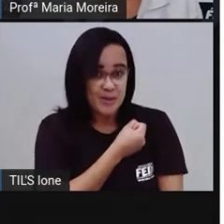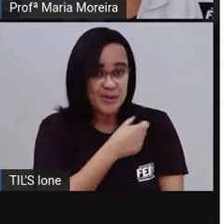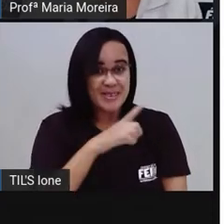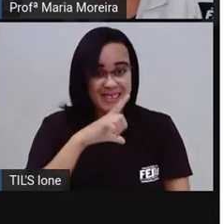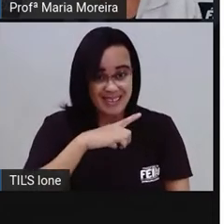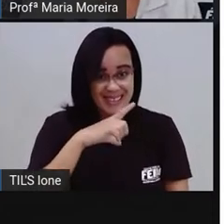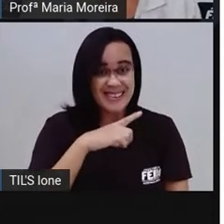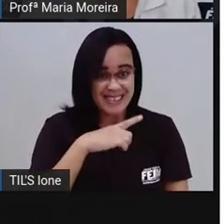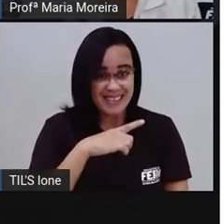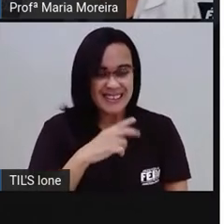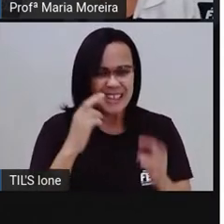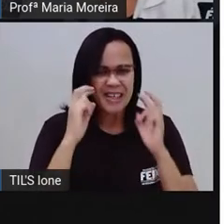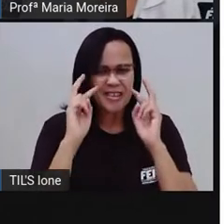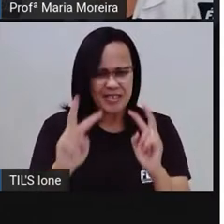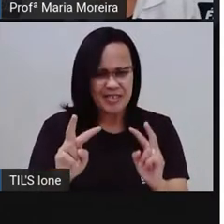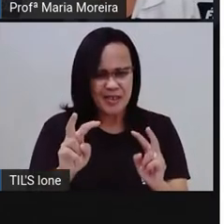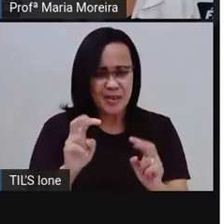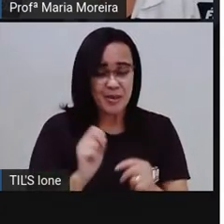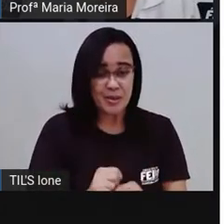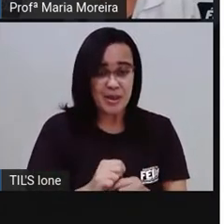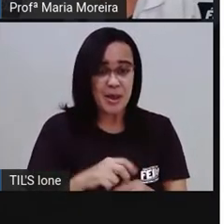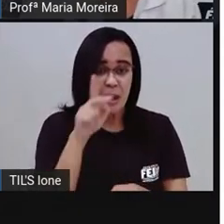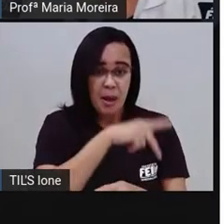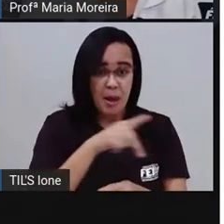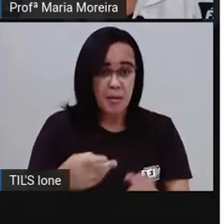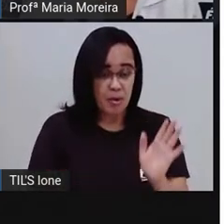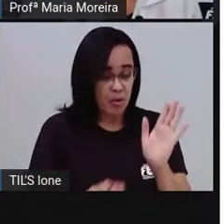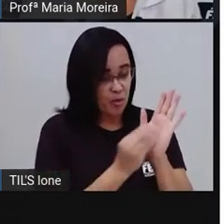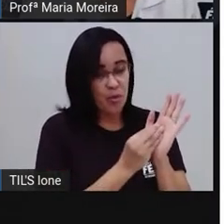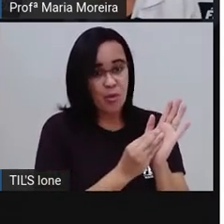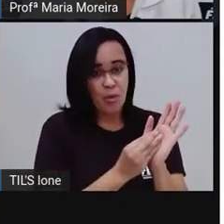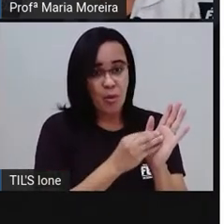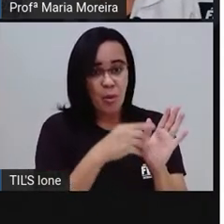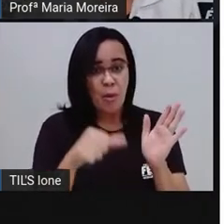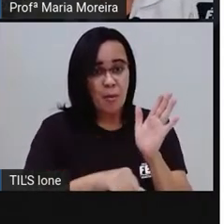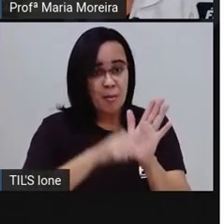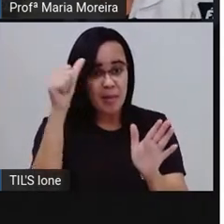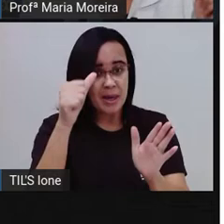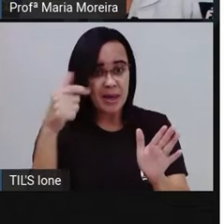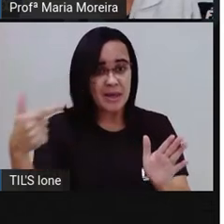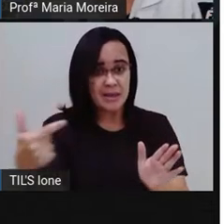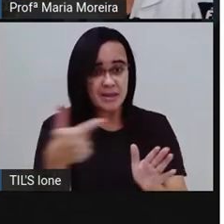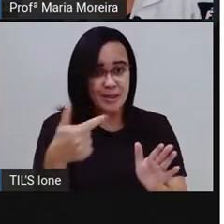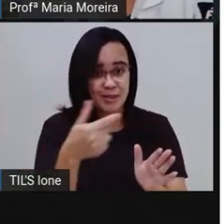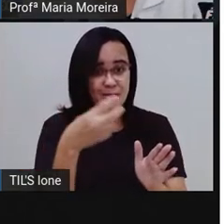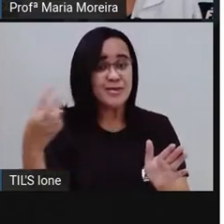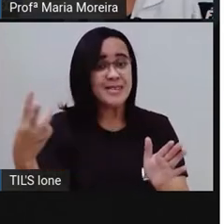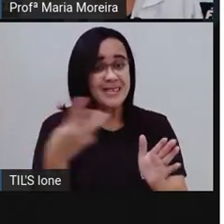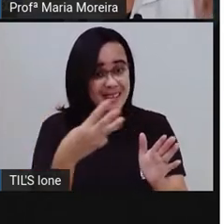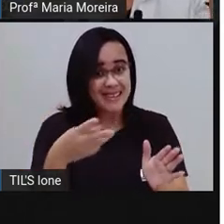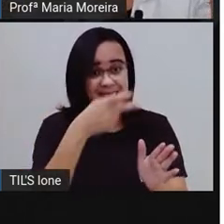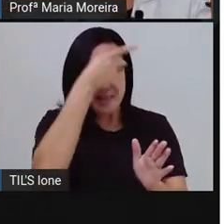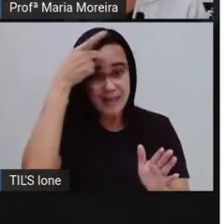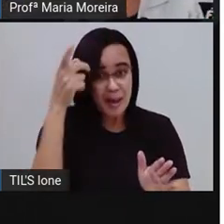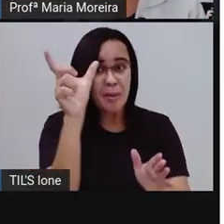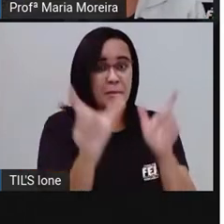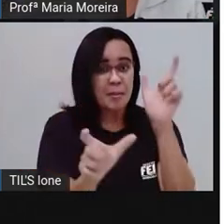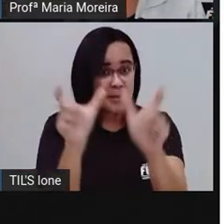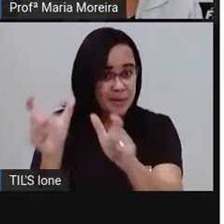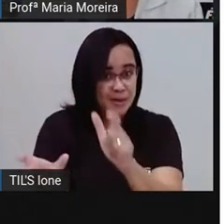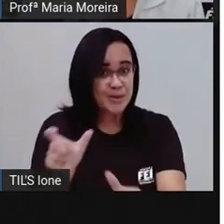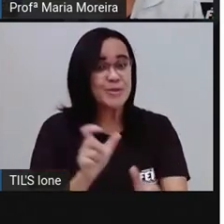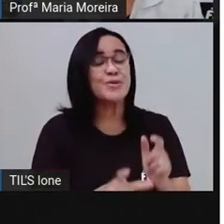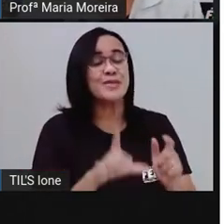Perceberam lá que a Pro colocou aqui, primeira, a segunda e a terceira pessoa. Mas a gente tem a primeira, segunda e a terceira pessoa do